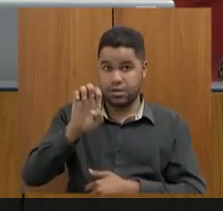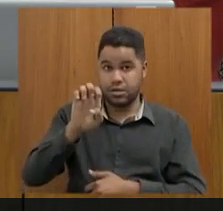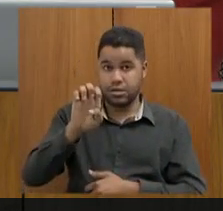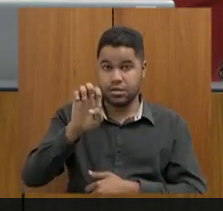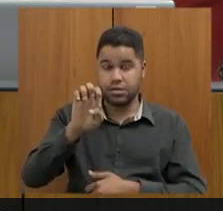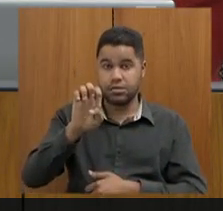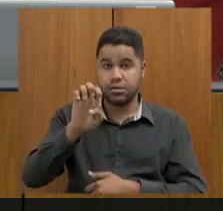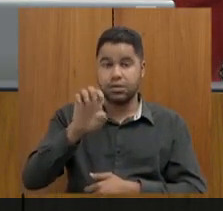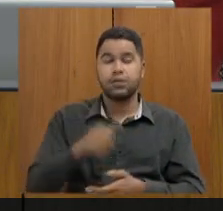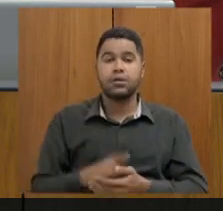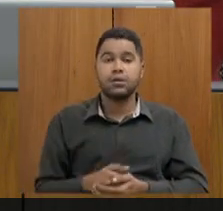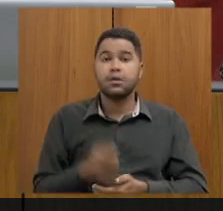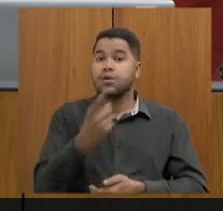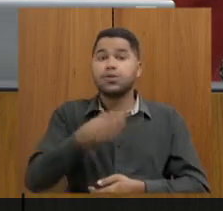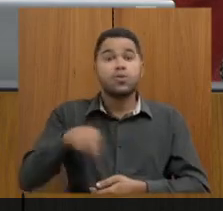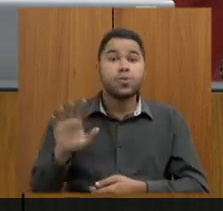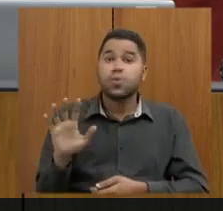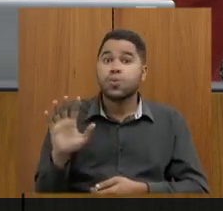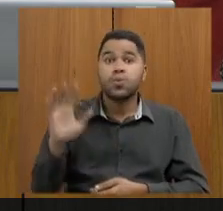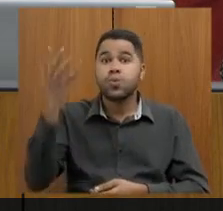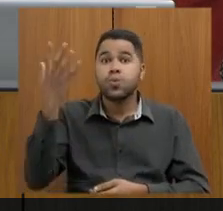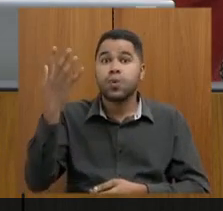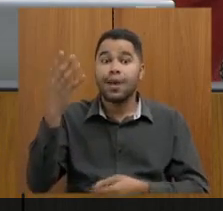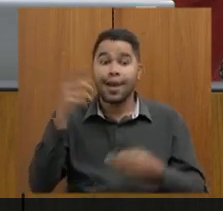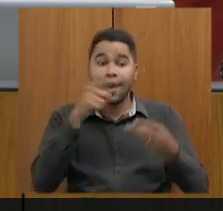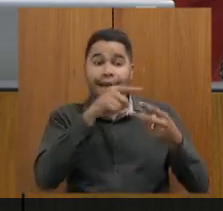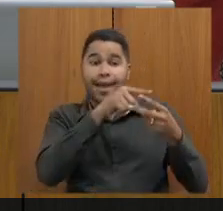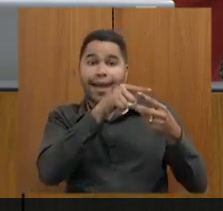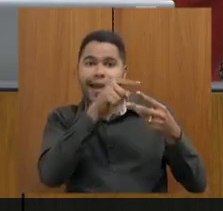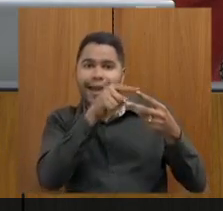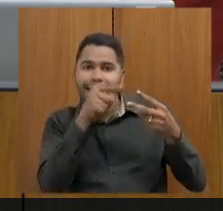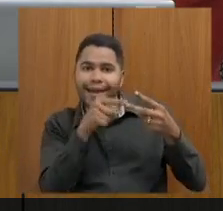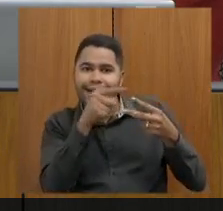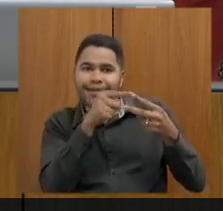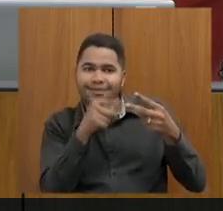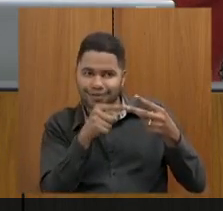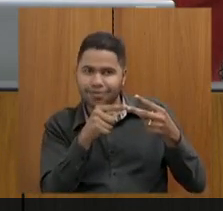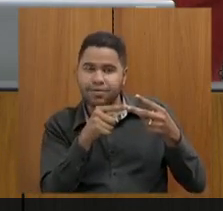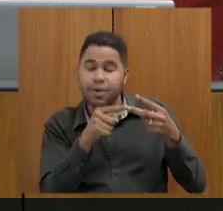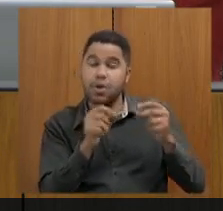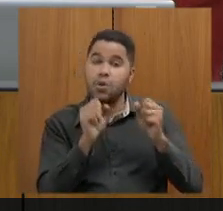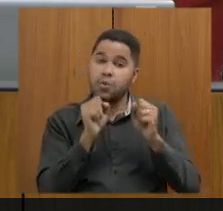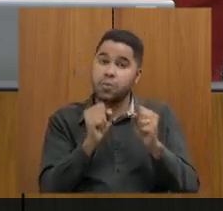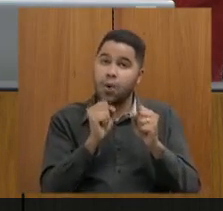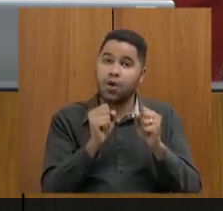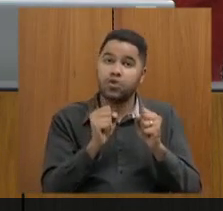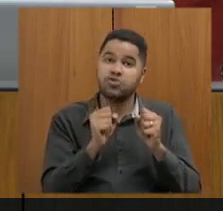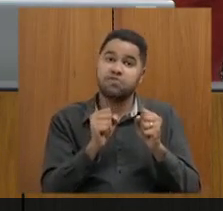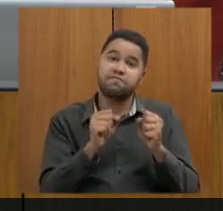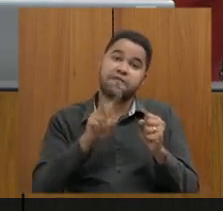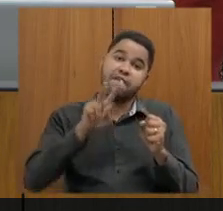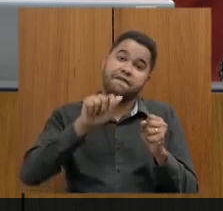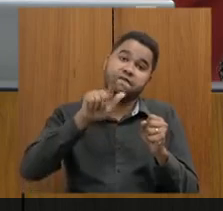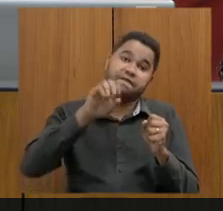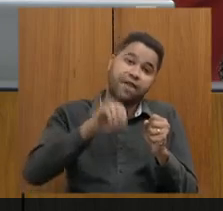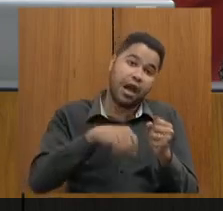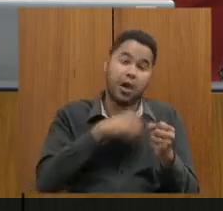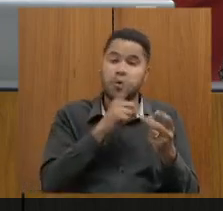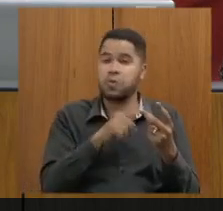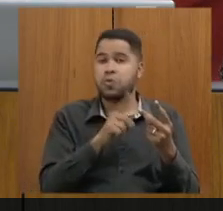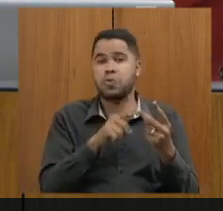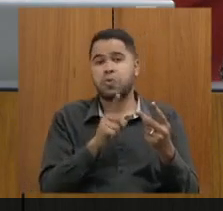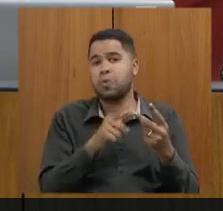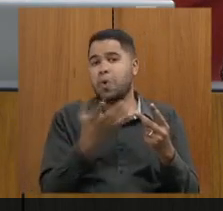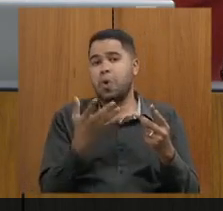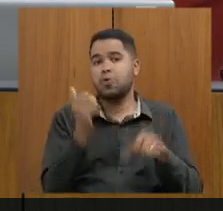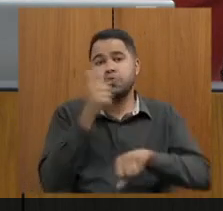Então, nós temos a situação desses cargos, que podem estar em cargos vagos, em cargos como em taula, poca